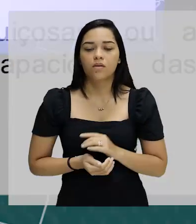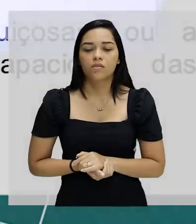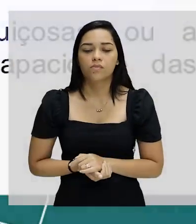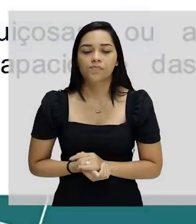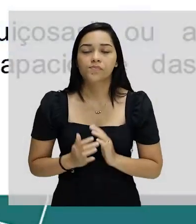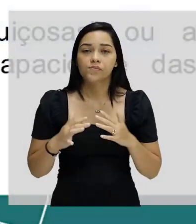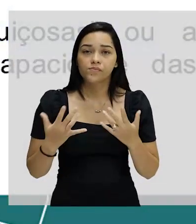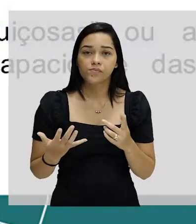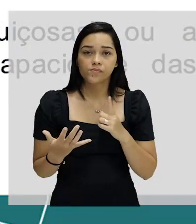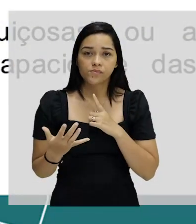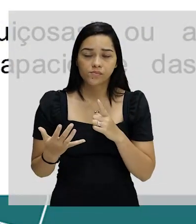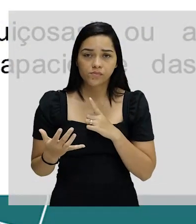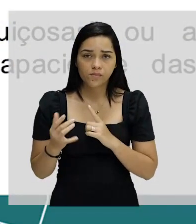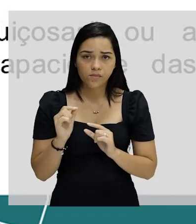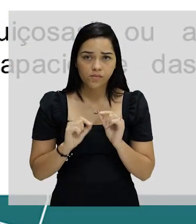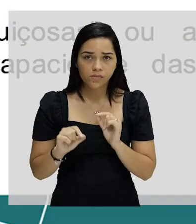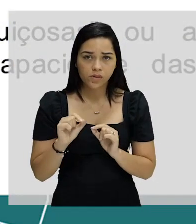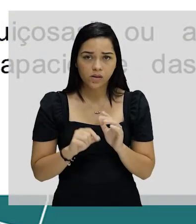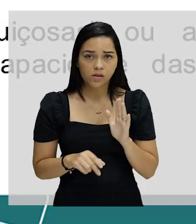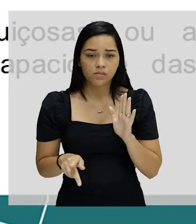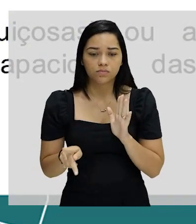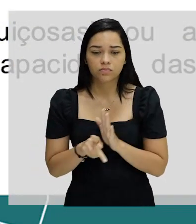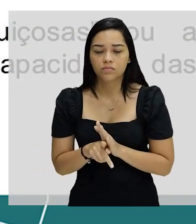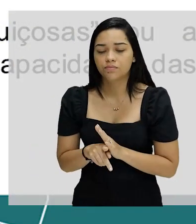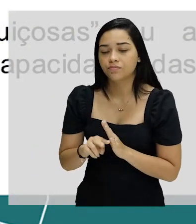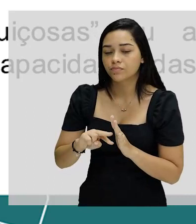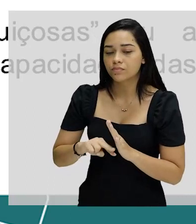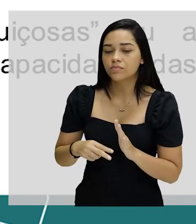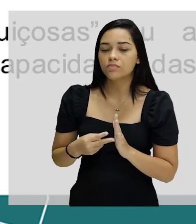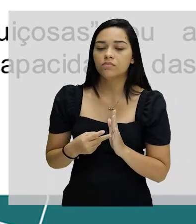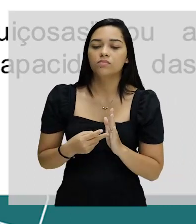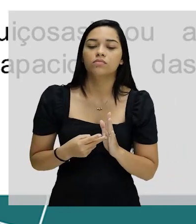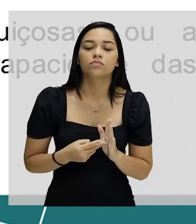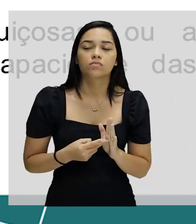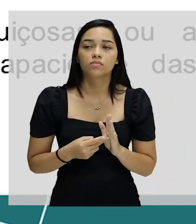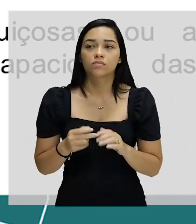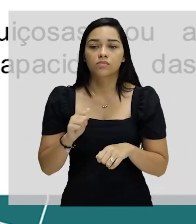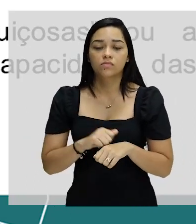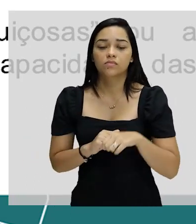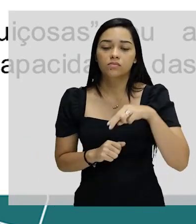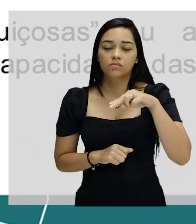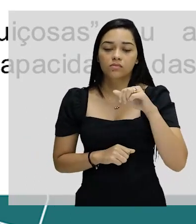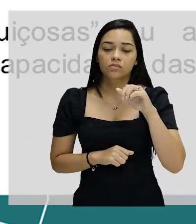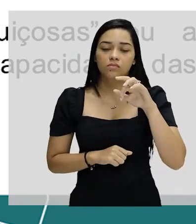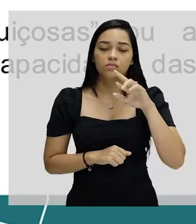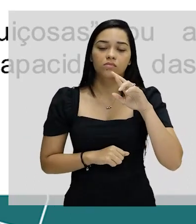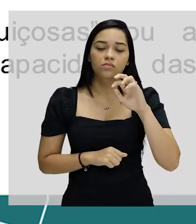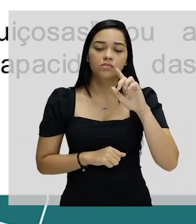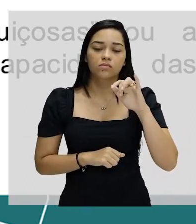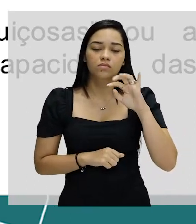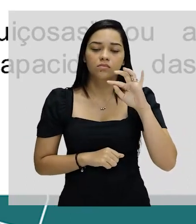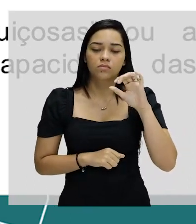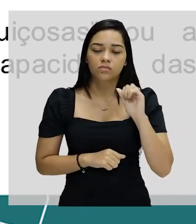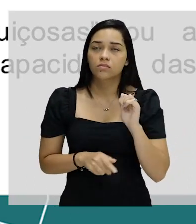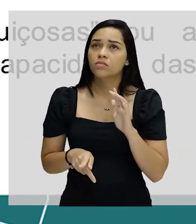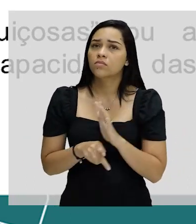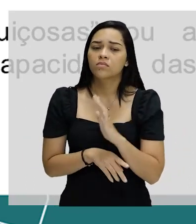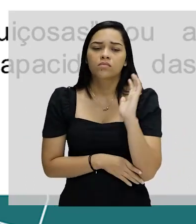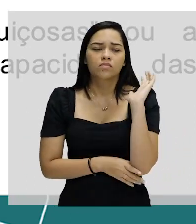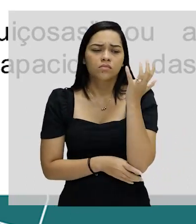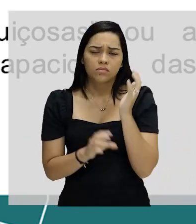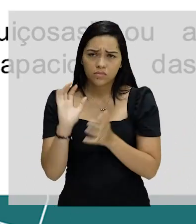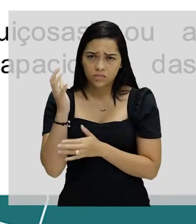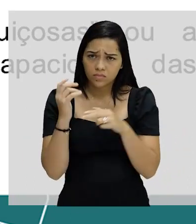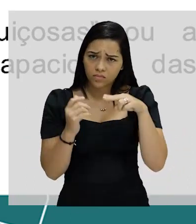E aí gente chega nas concepções naturalistas sobre a pobreza. Naturalista te lembra o quê? Natureza, não é?